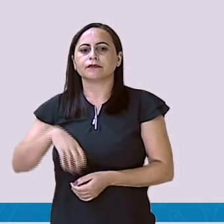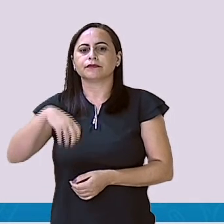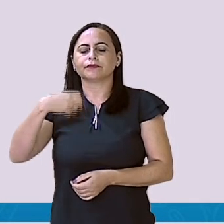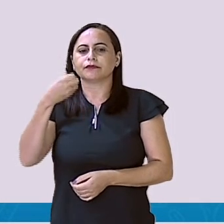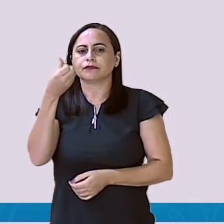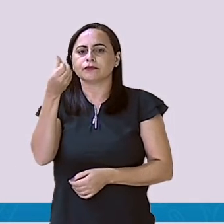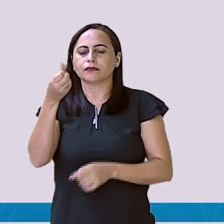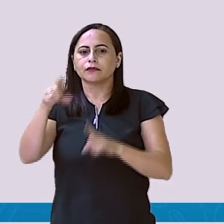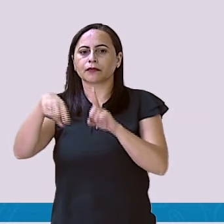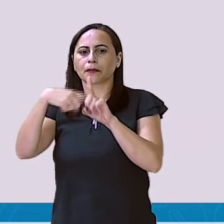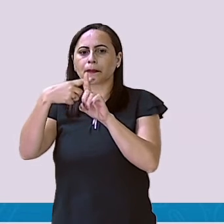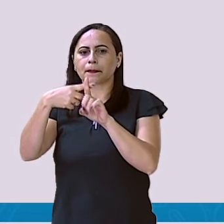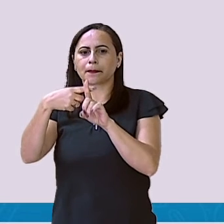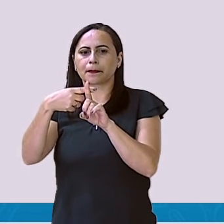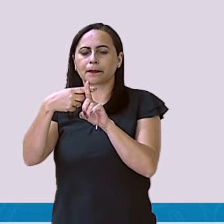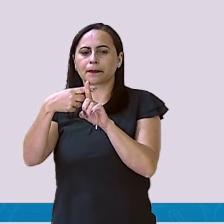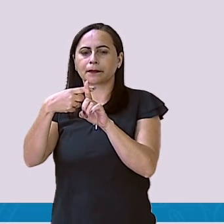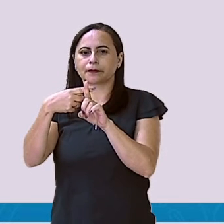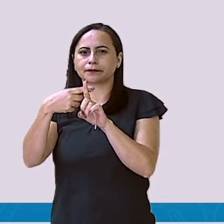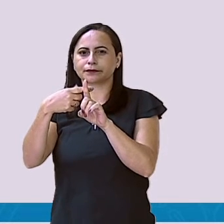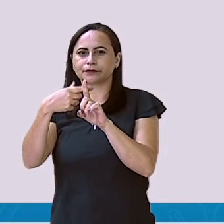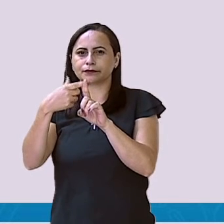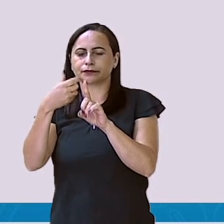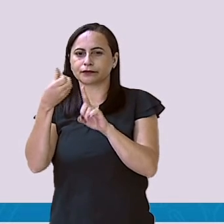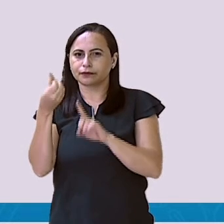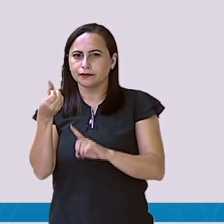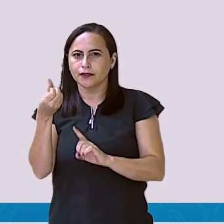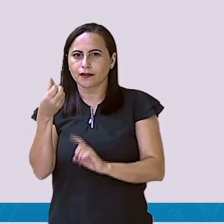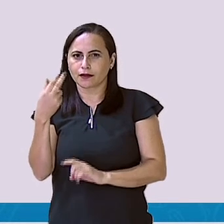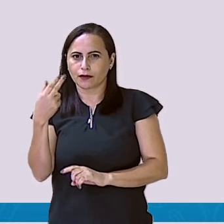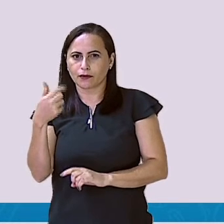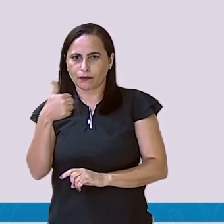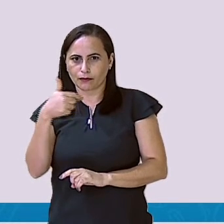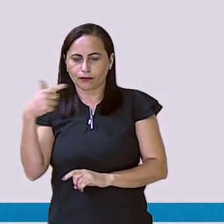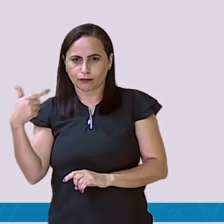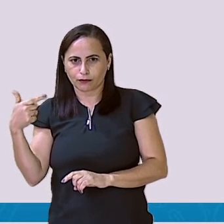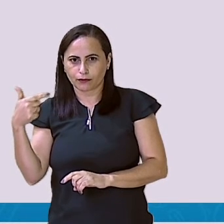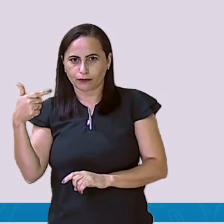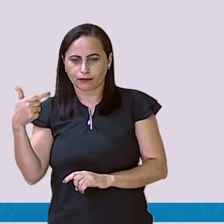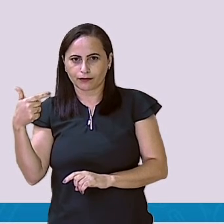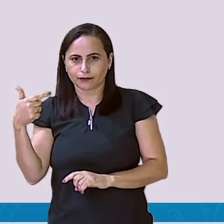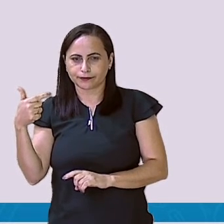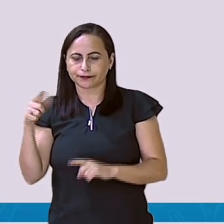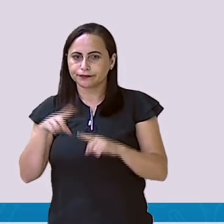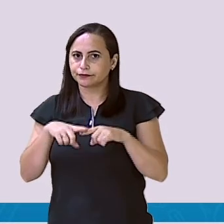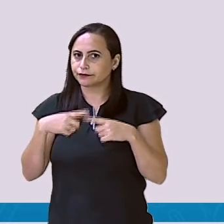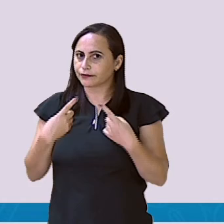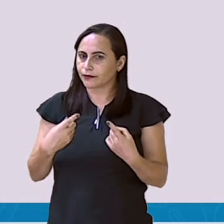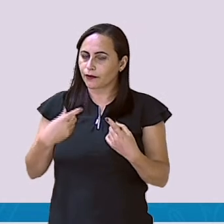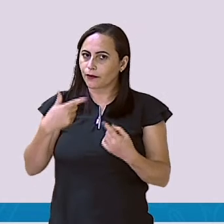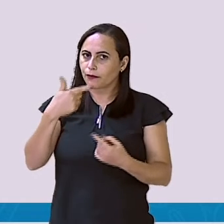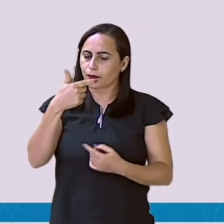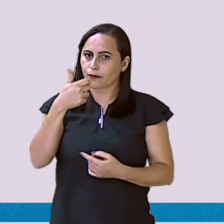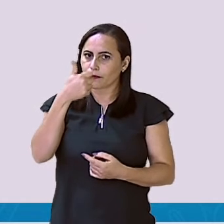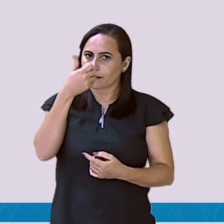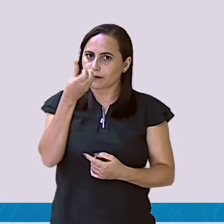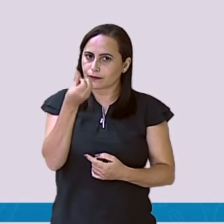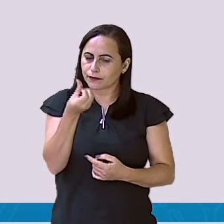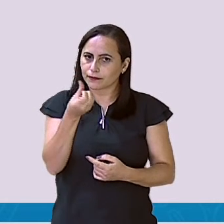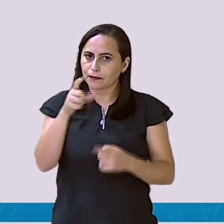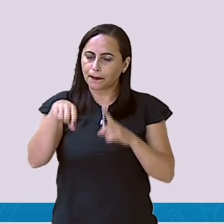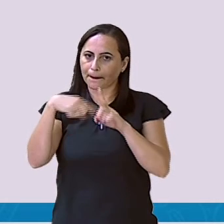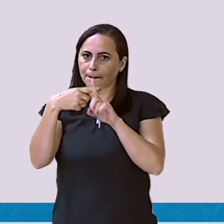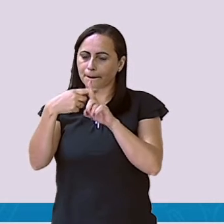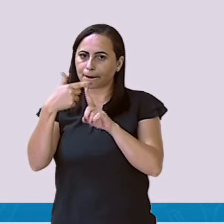6 mais 6, não são 12? Porque meia dúzia não é 12? Então, 6 mais 7 é 13,